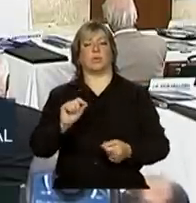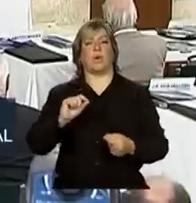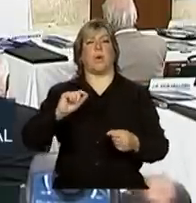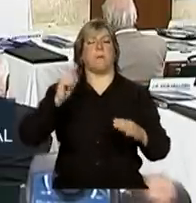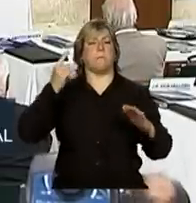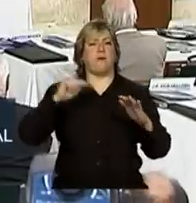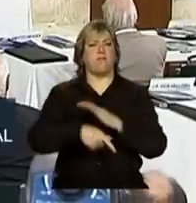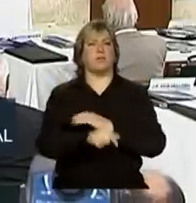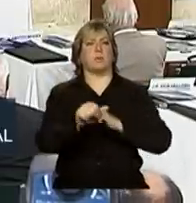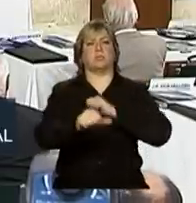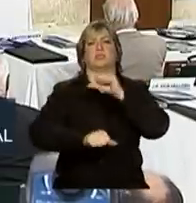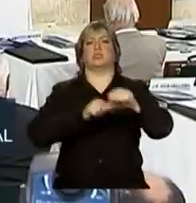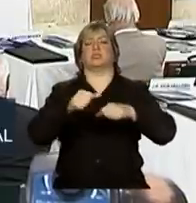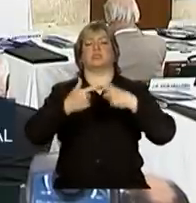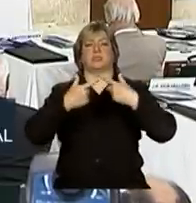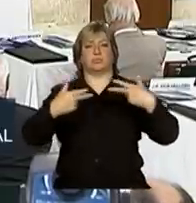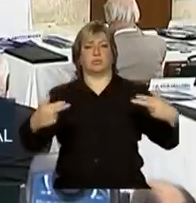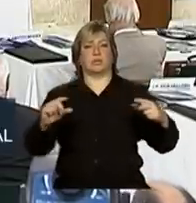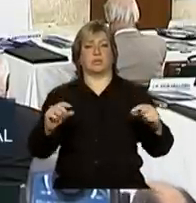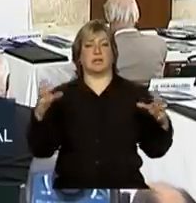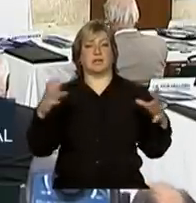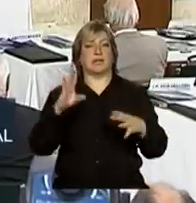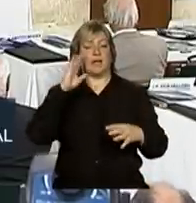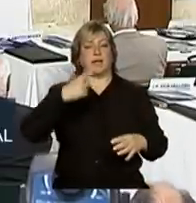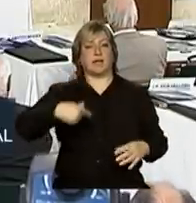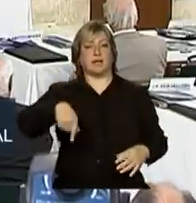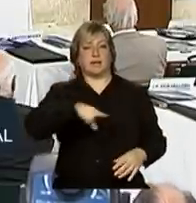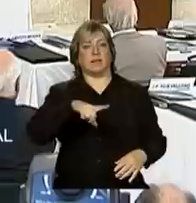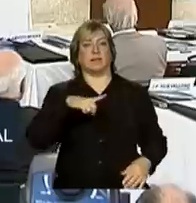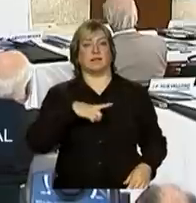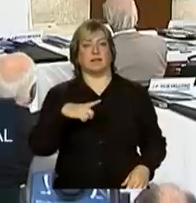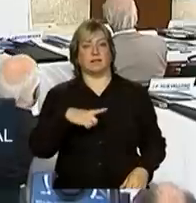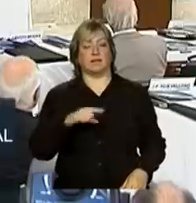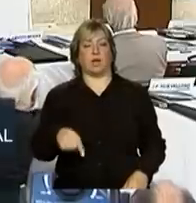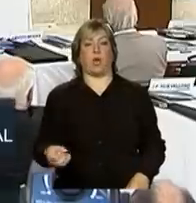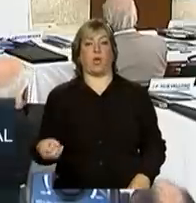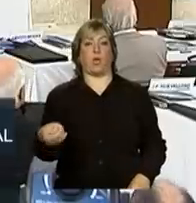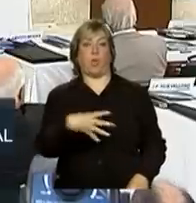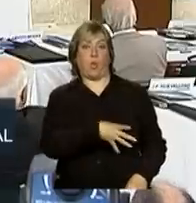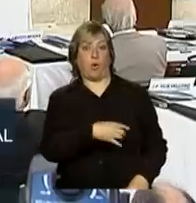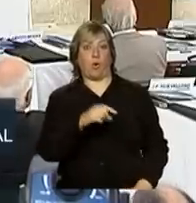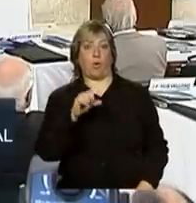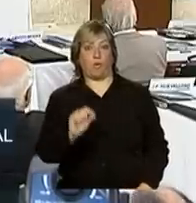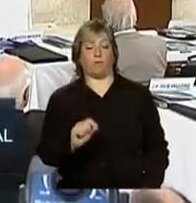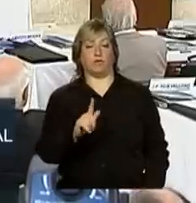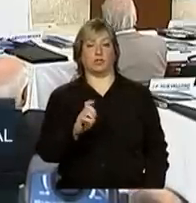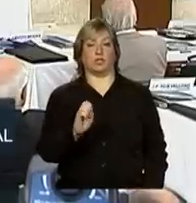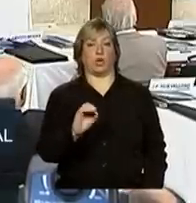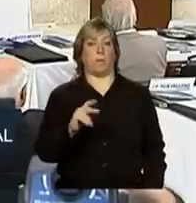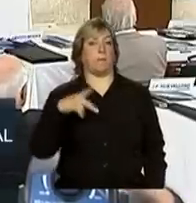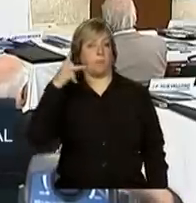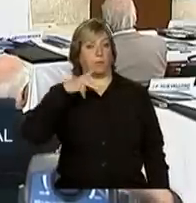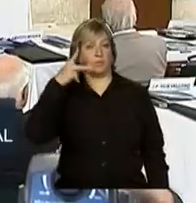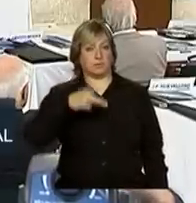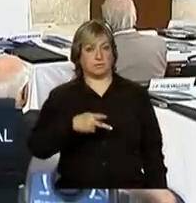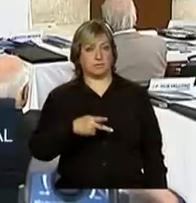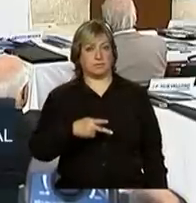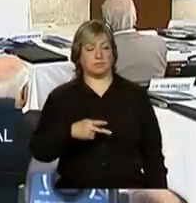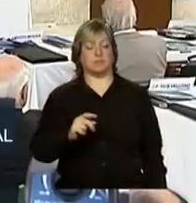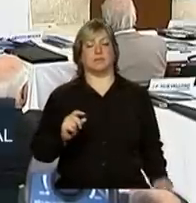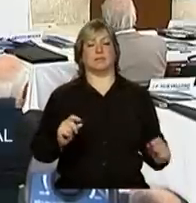transformações, dentre as quais se destaca um novo desenho geopolítico. Escapar da